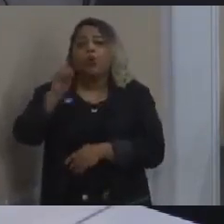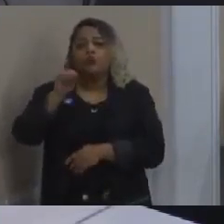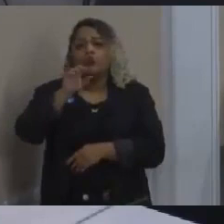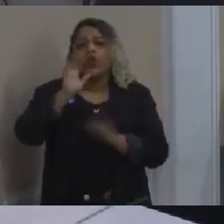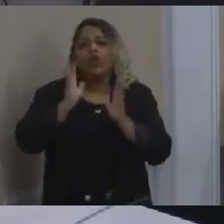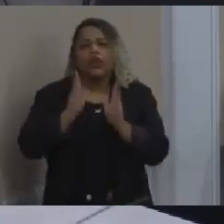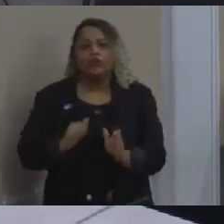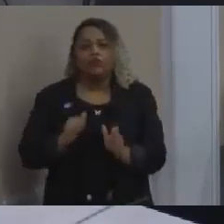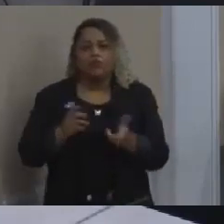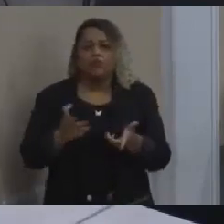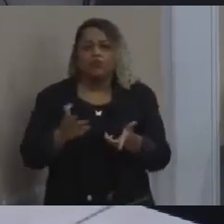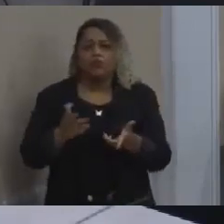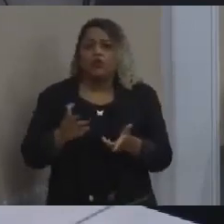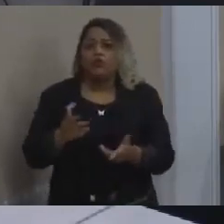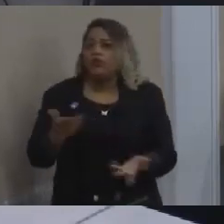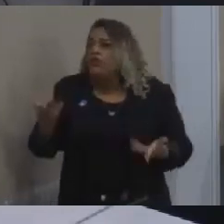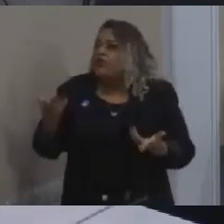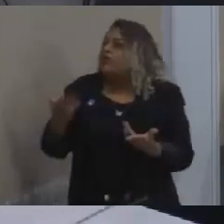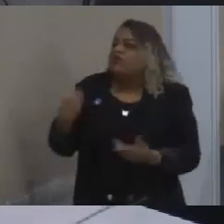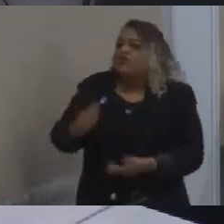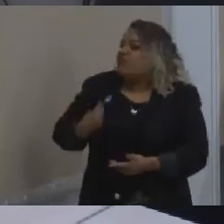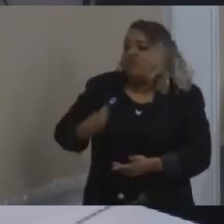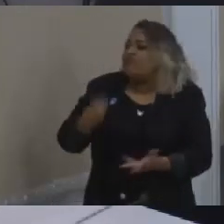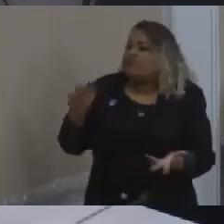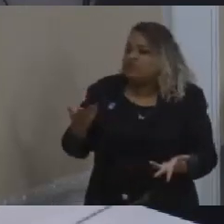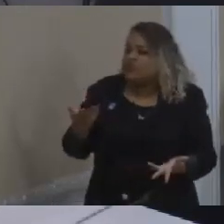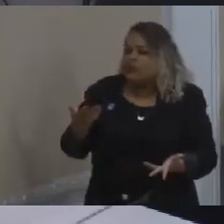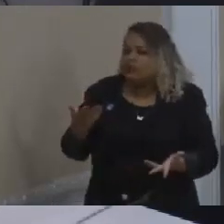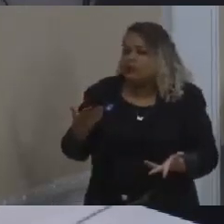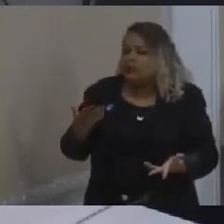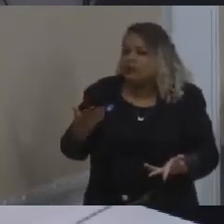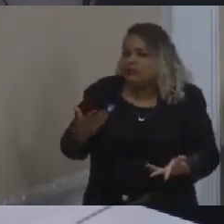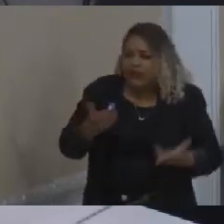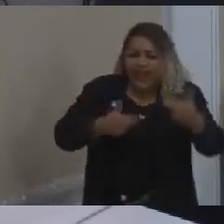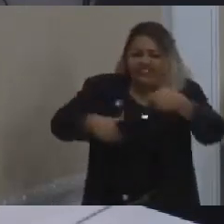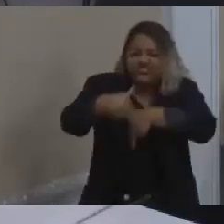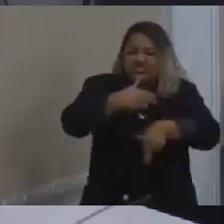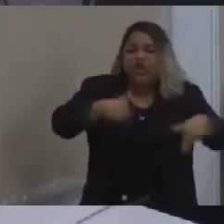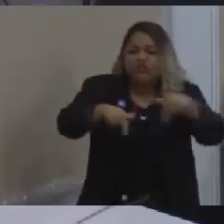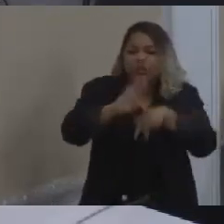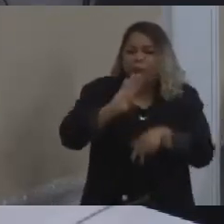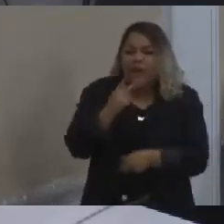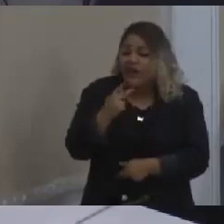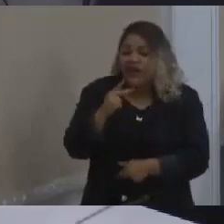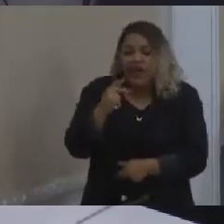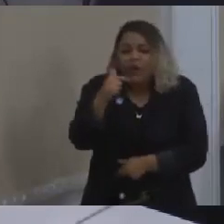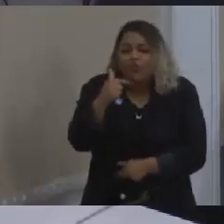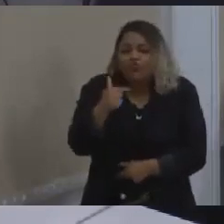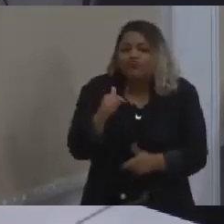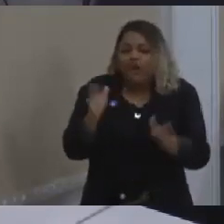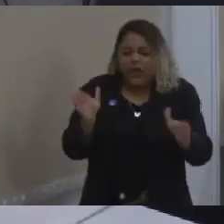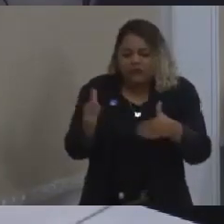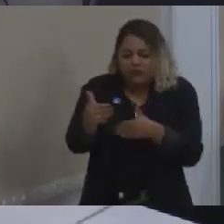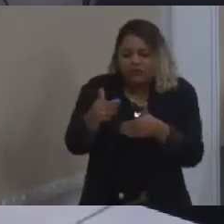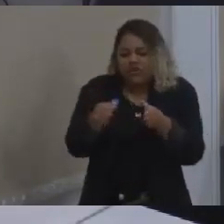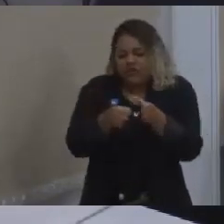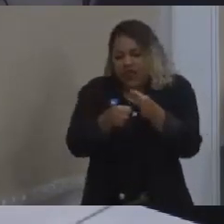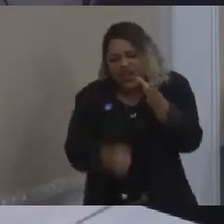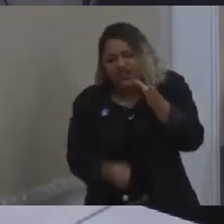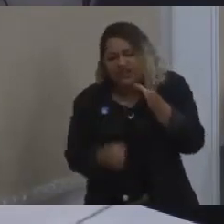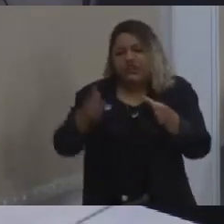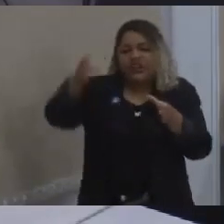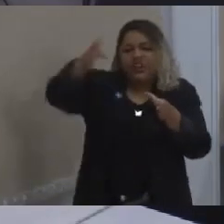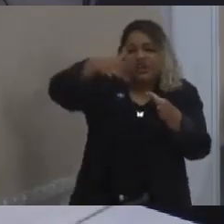Anda na cidade, não tem lixeira. Aí você vai juntando as coisas, na hora que a gente lê uma peça orçamentária, me dá até